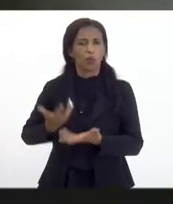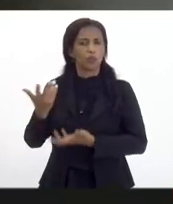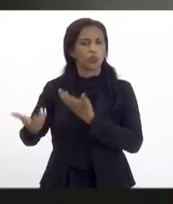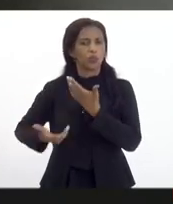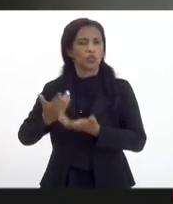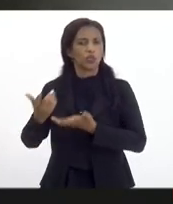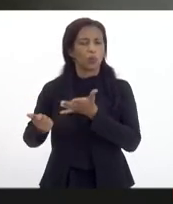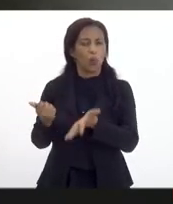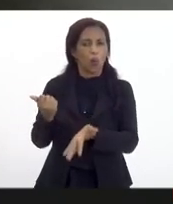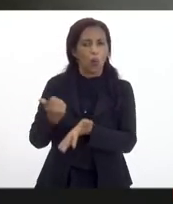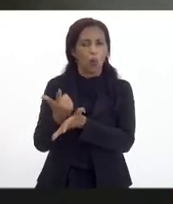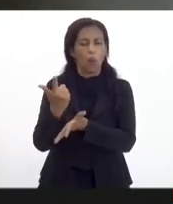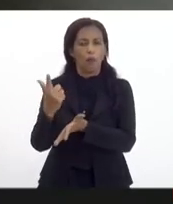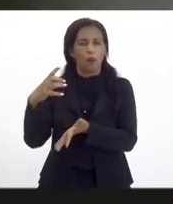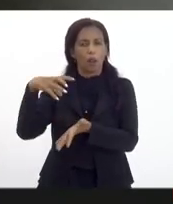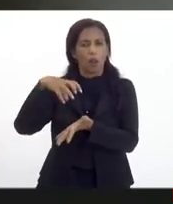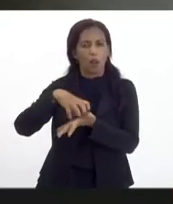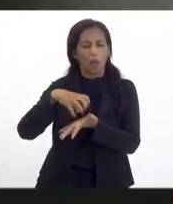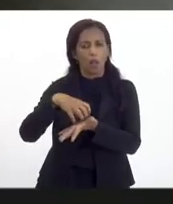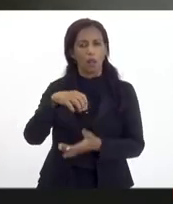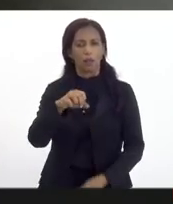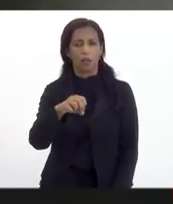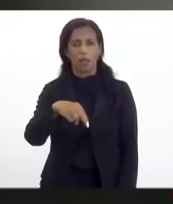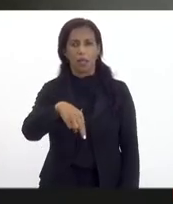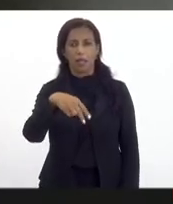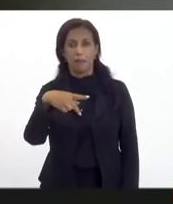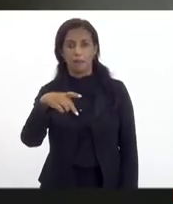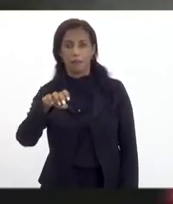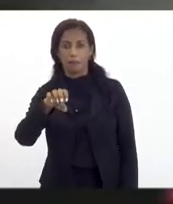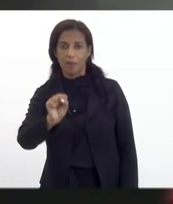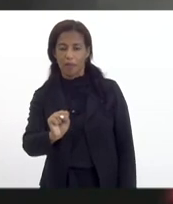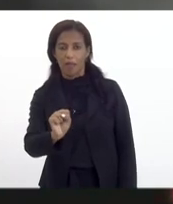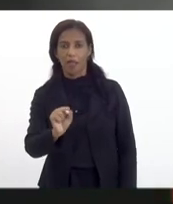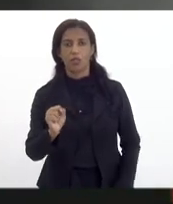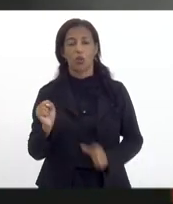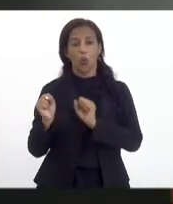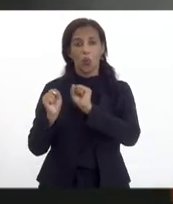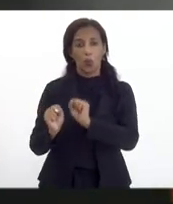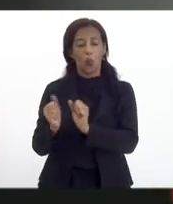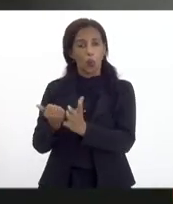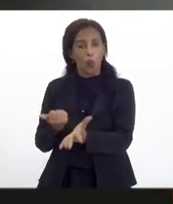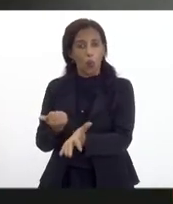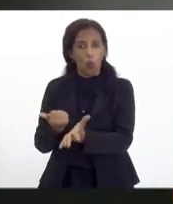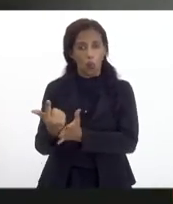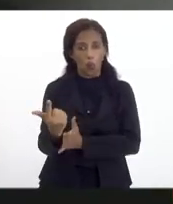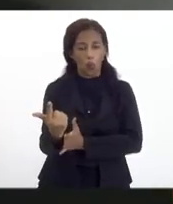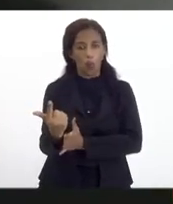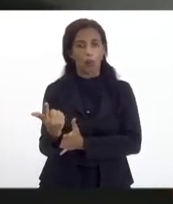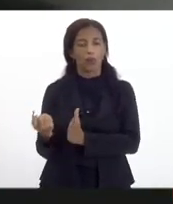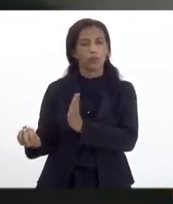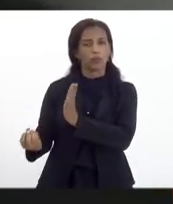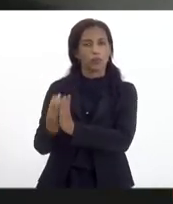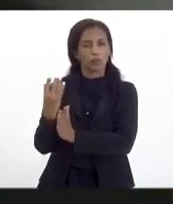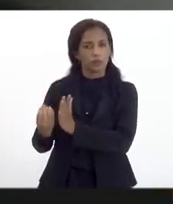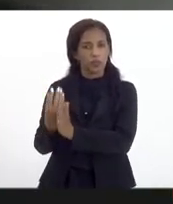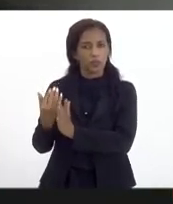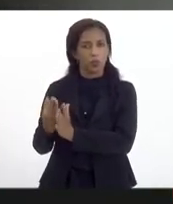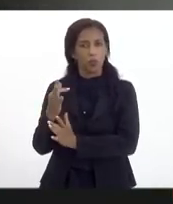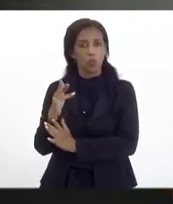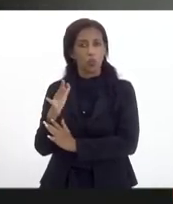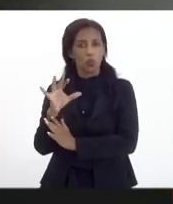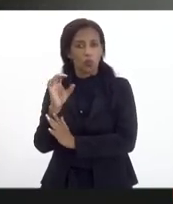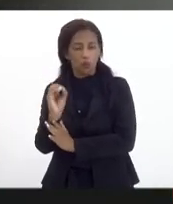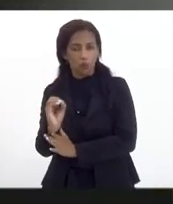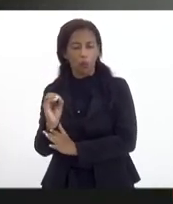local, por meio do desenvolvimento das MPEs, usar o poder de compras provenientes dos investimentos do fundo para